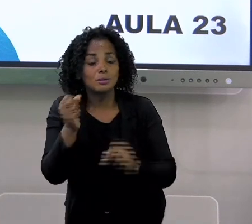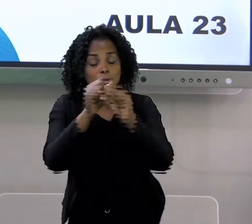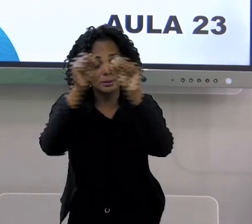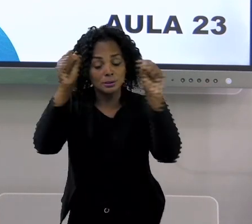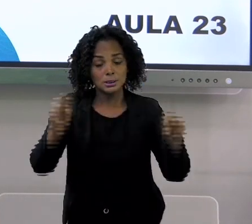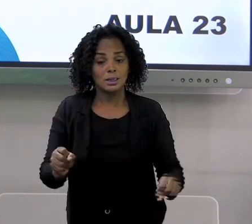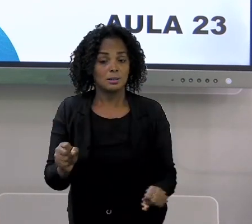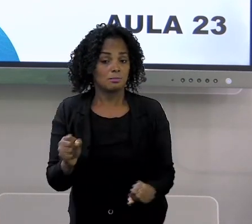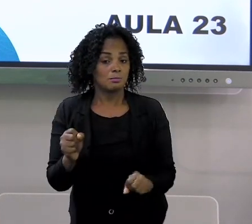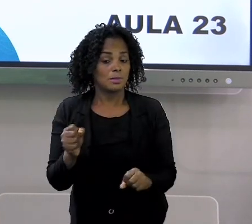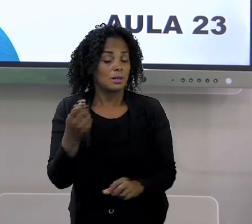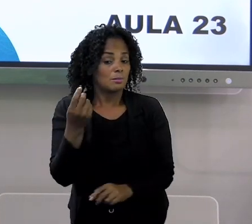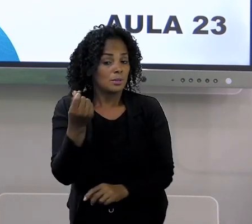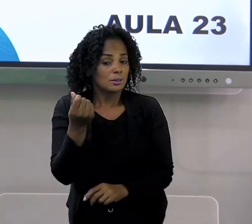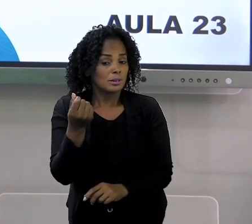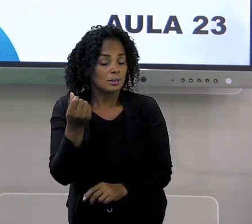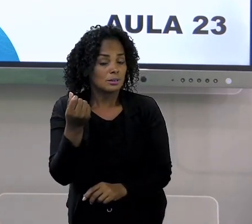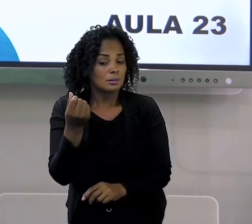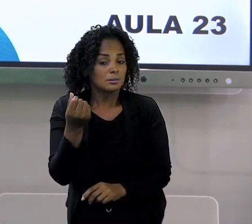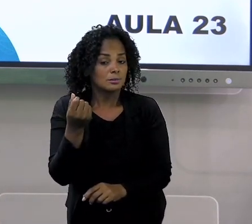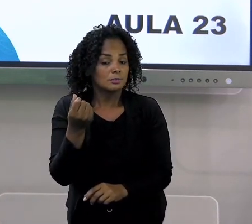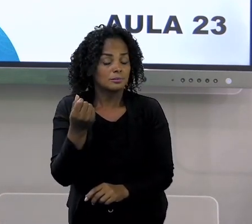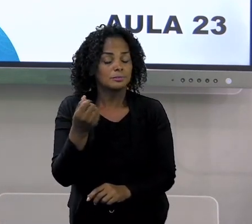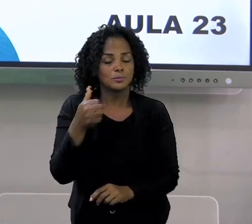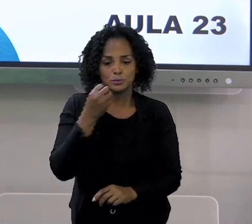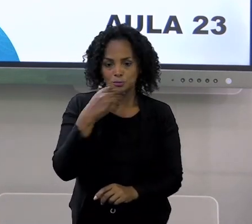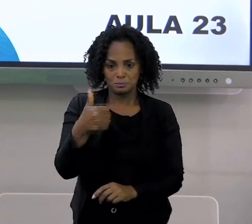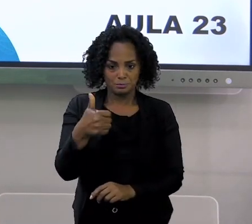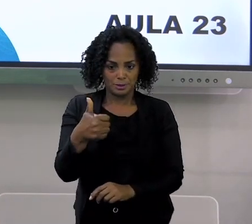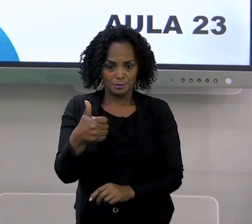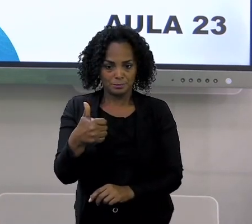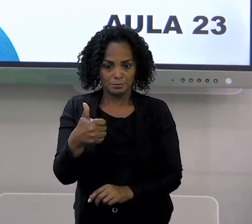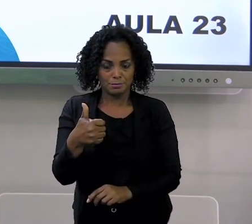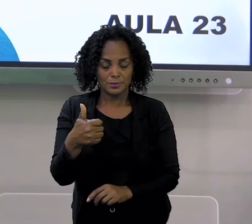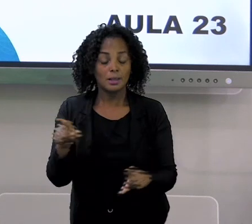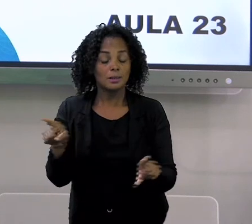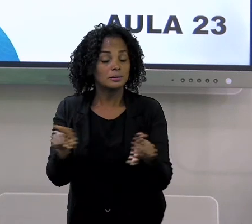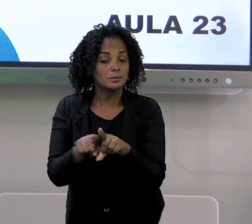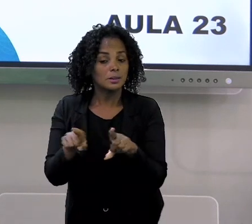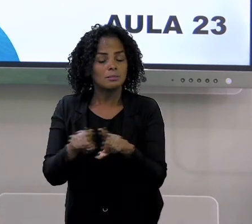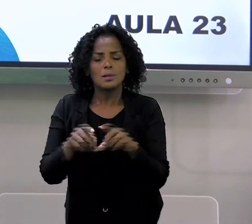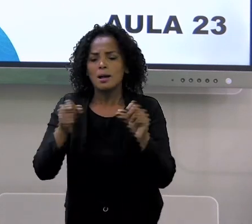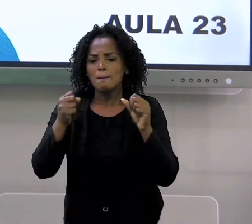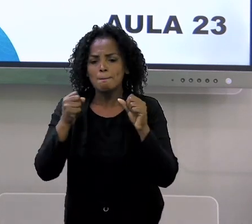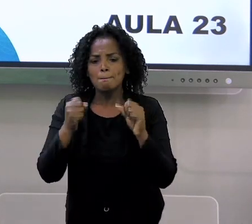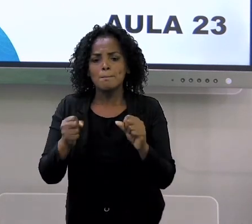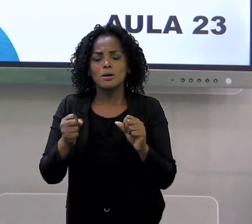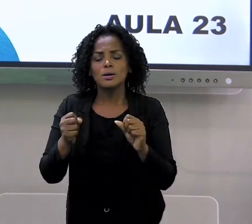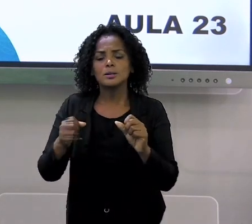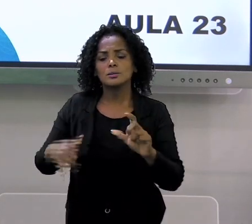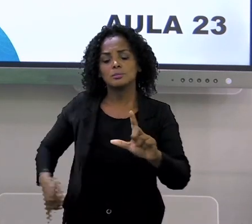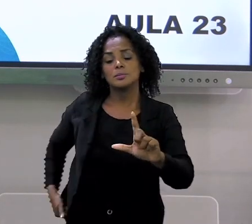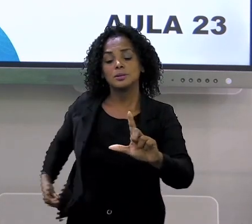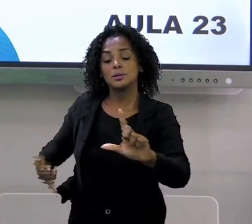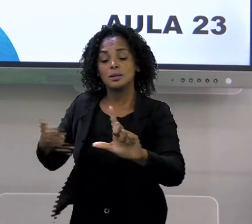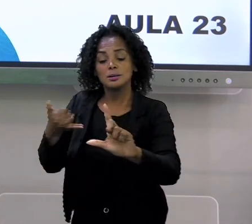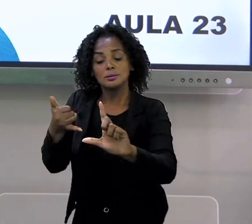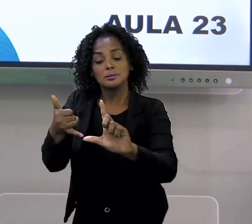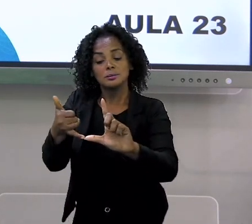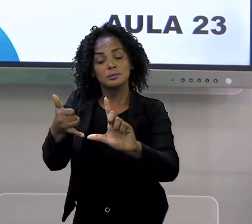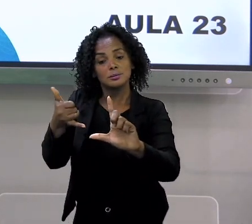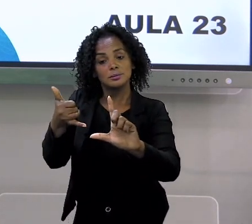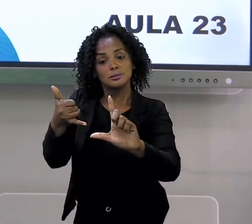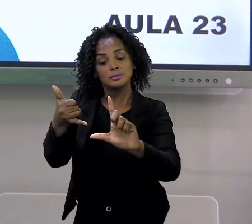Para você não ficar com nenhuma dúvida. Tá joia? Você também pode apontar a câmera do seu celular